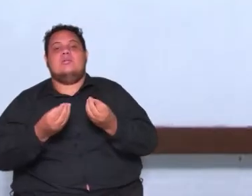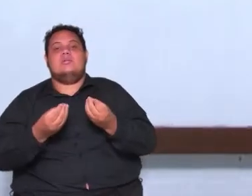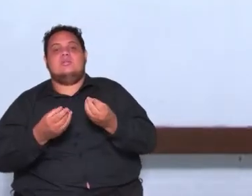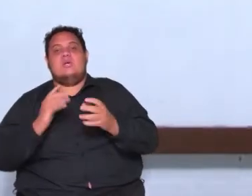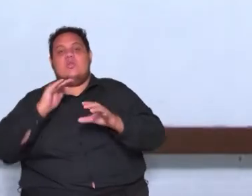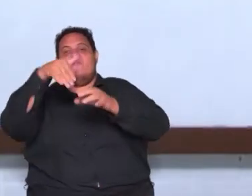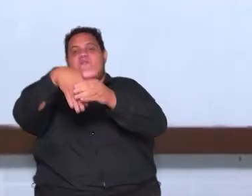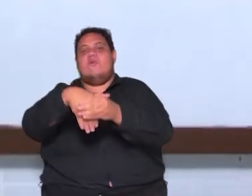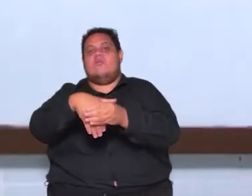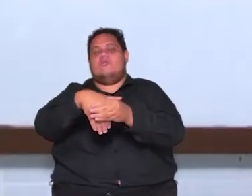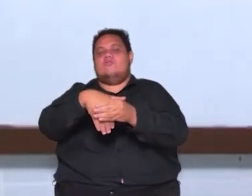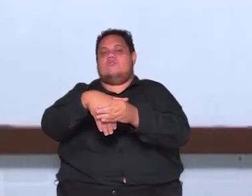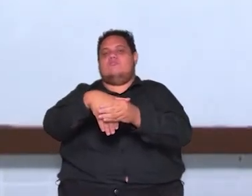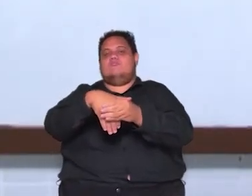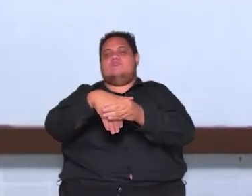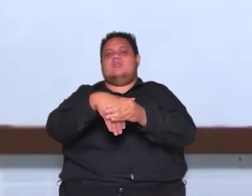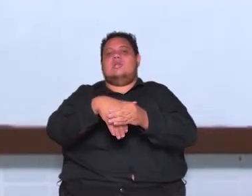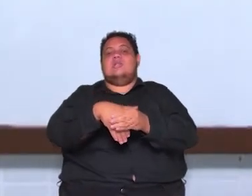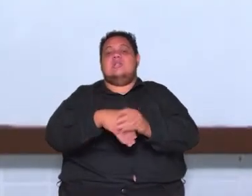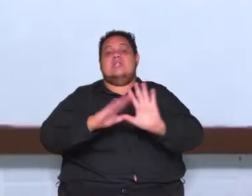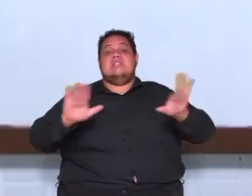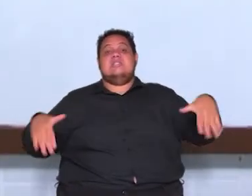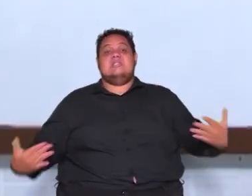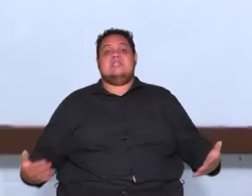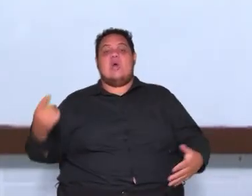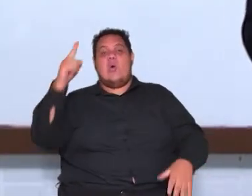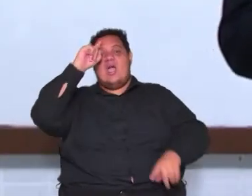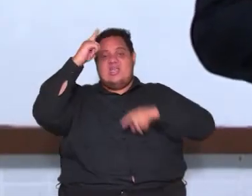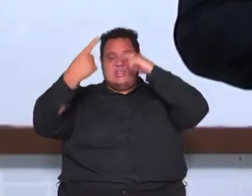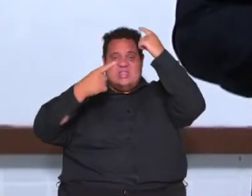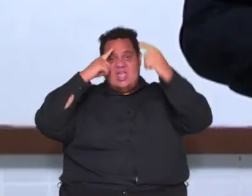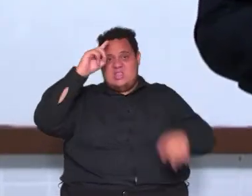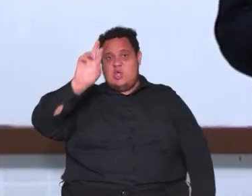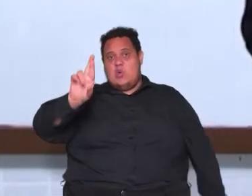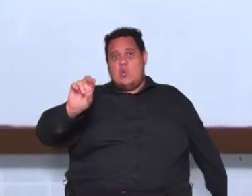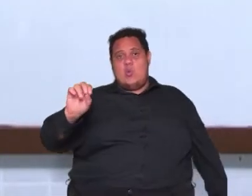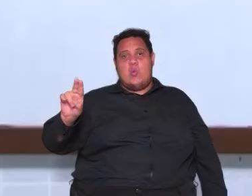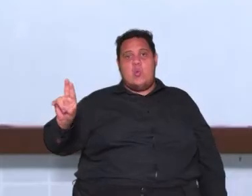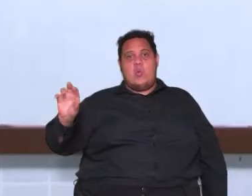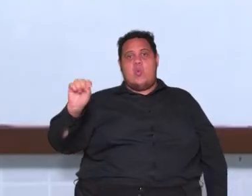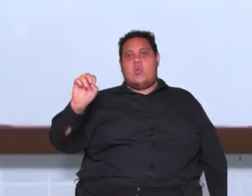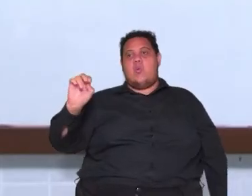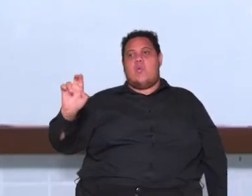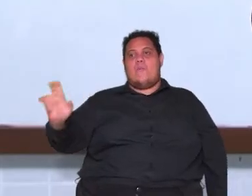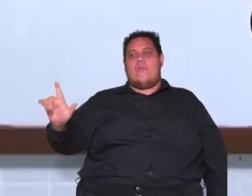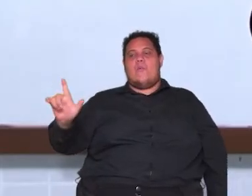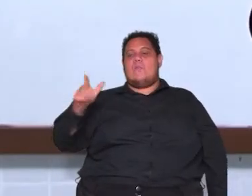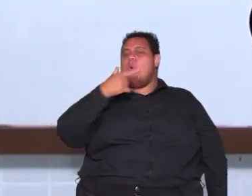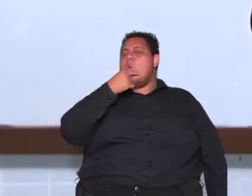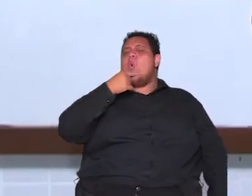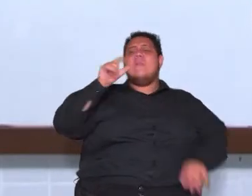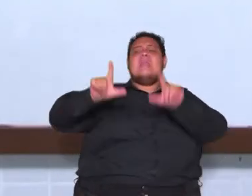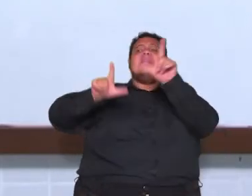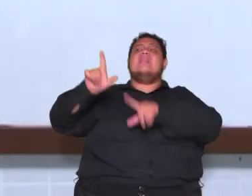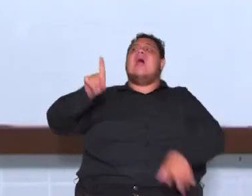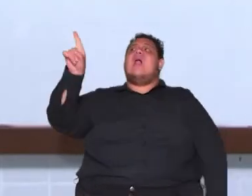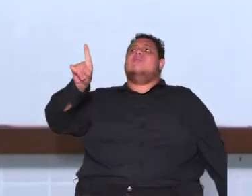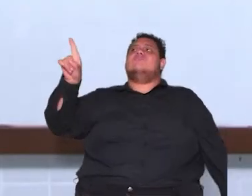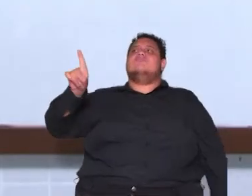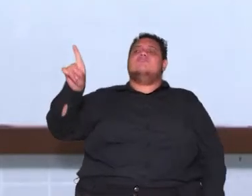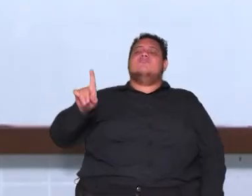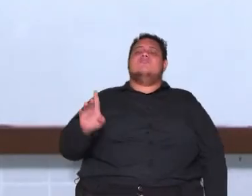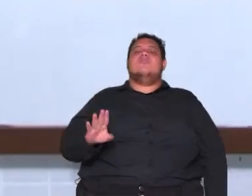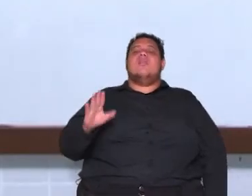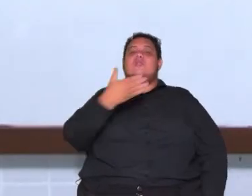partir do voto então essas ideias de Rousseau quem tem que ter poder de fato é aquele que é aqueles que estão que estão